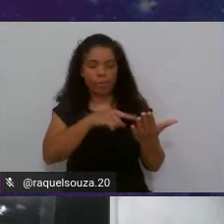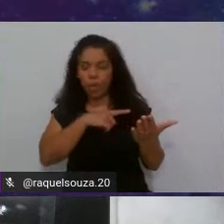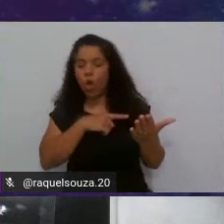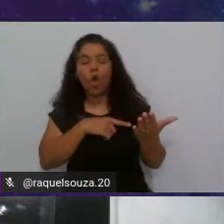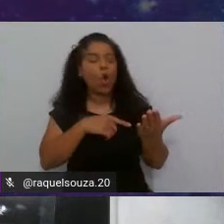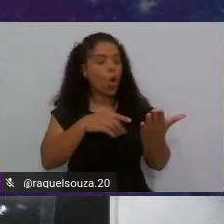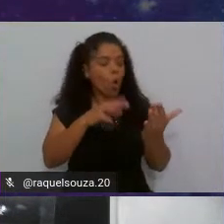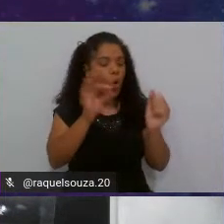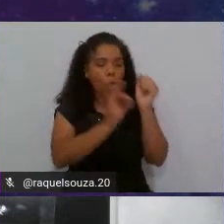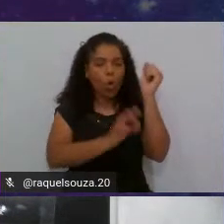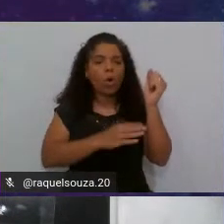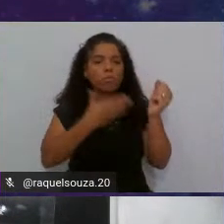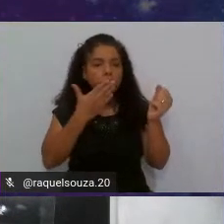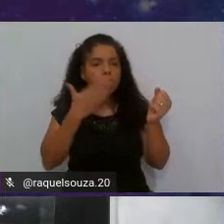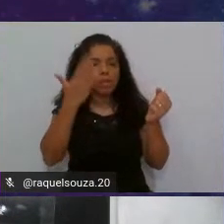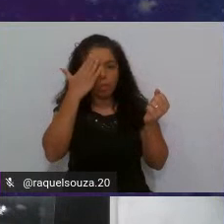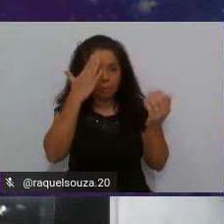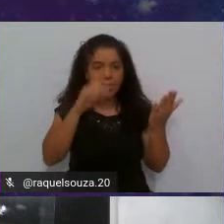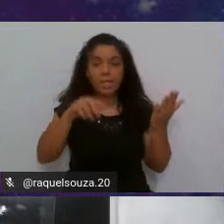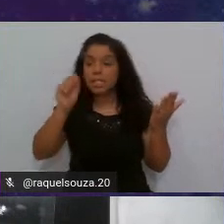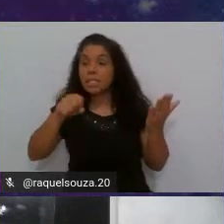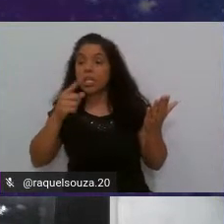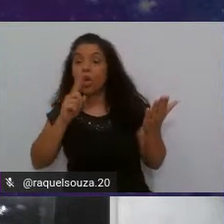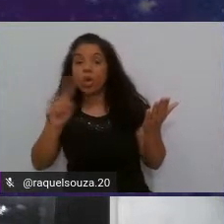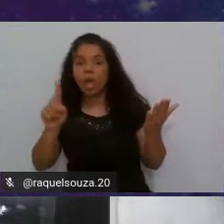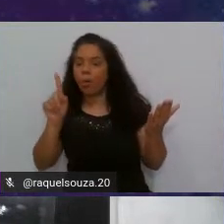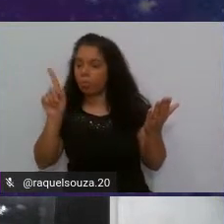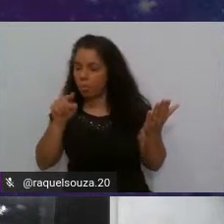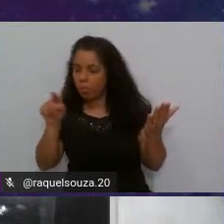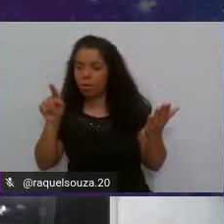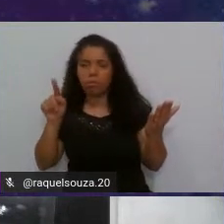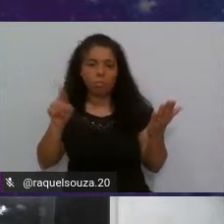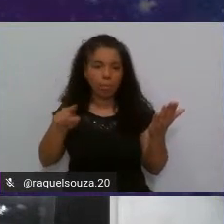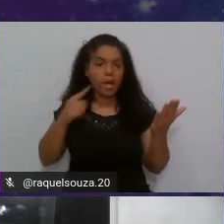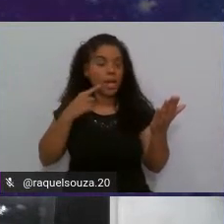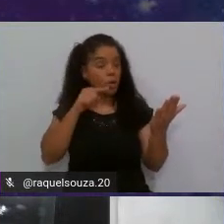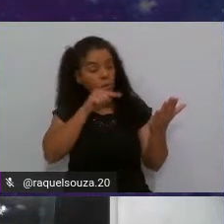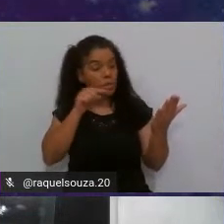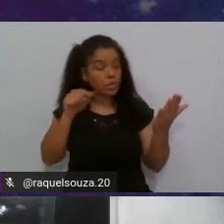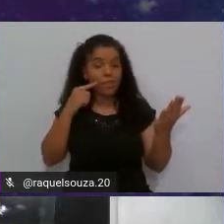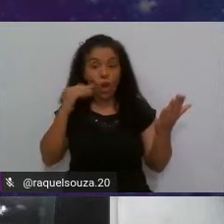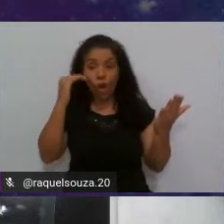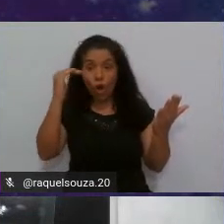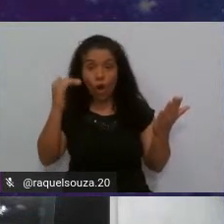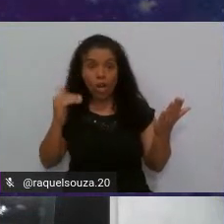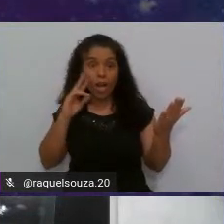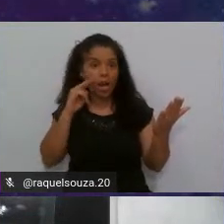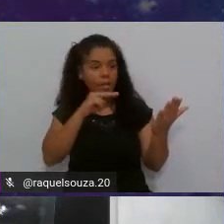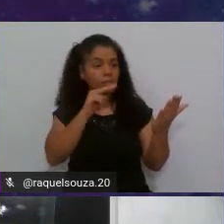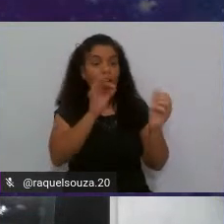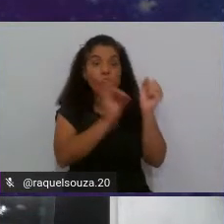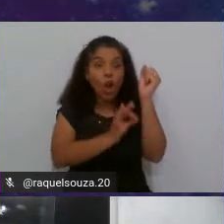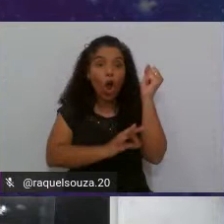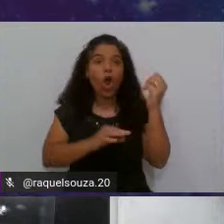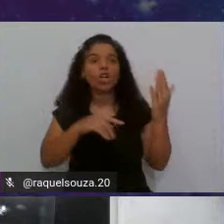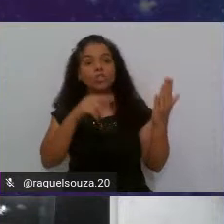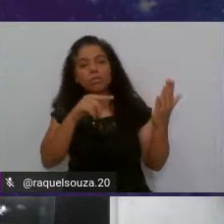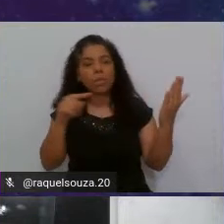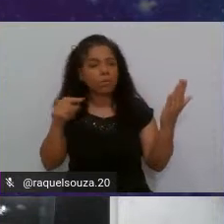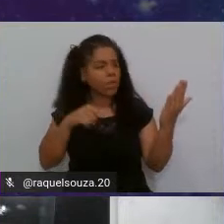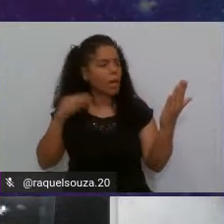fácil de entendimento, sim ou não, e você não esquece nenhum item. Quando você vai passando ali naquelas linhas, você faz uma